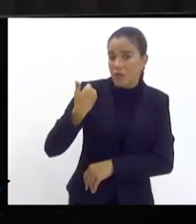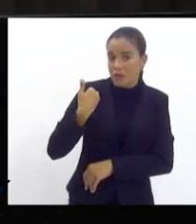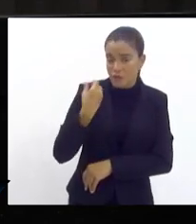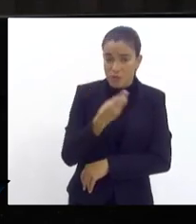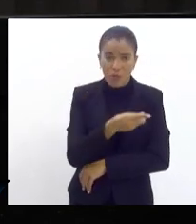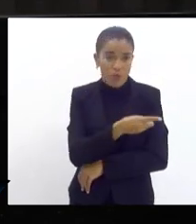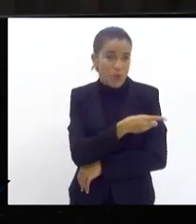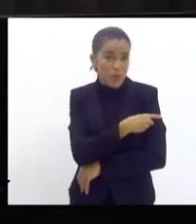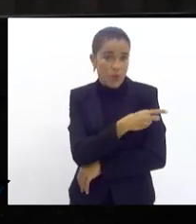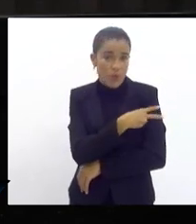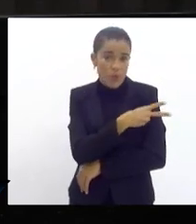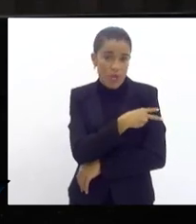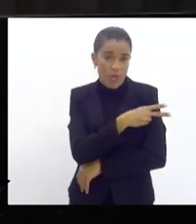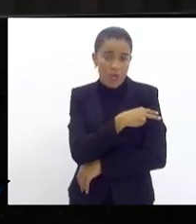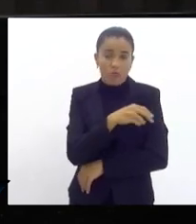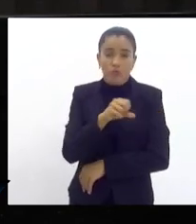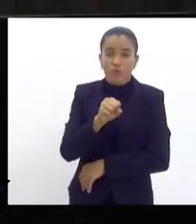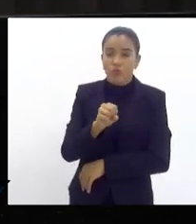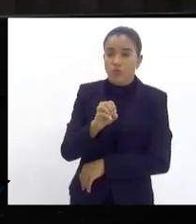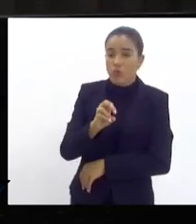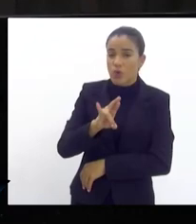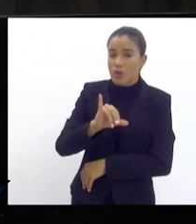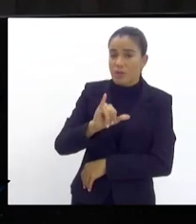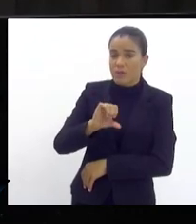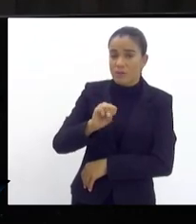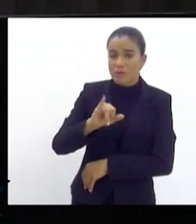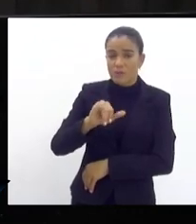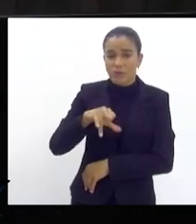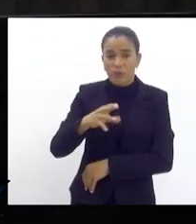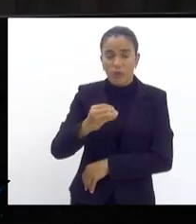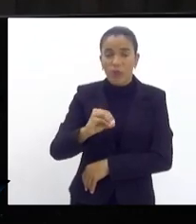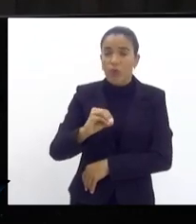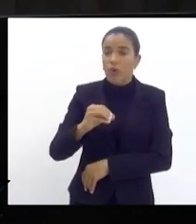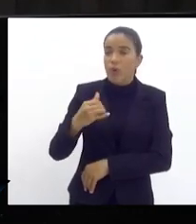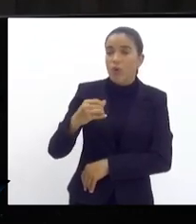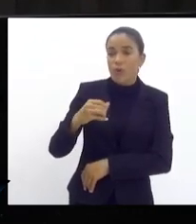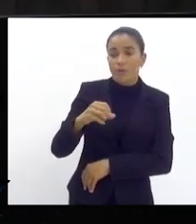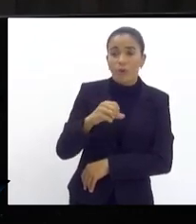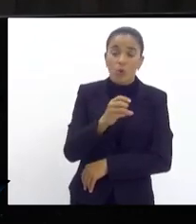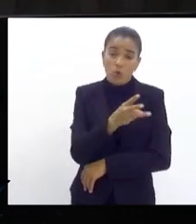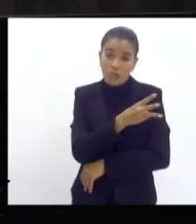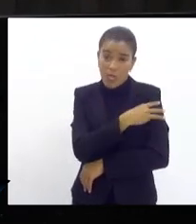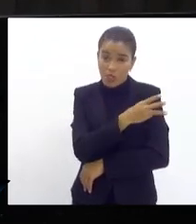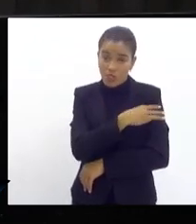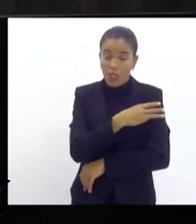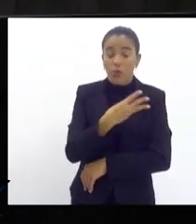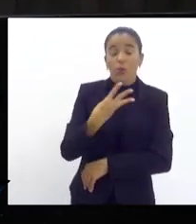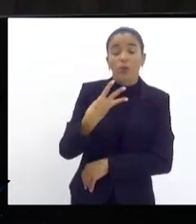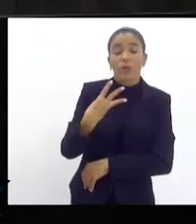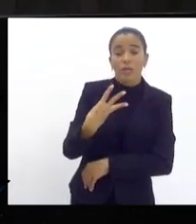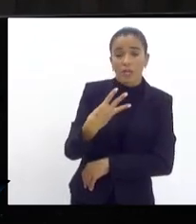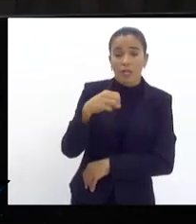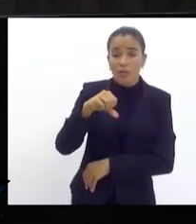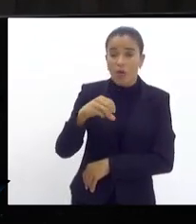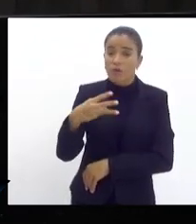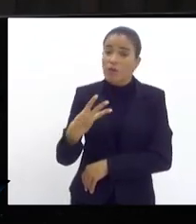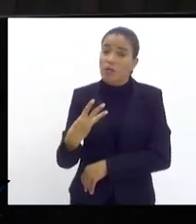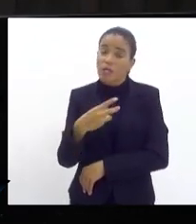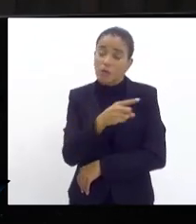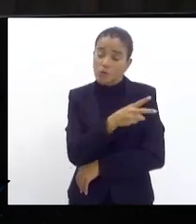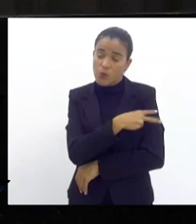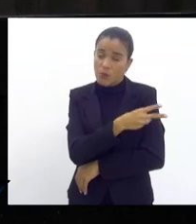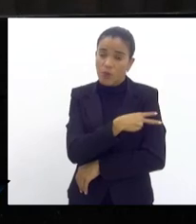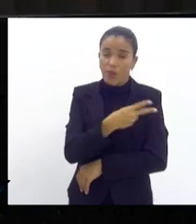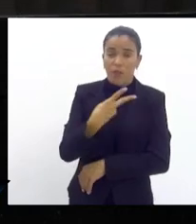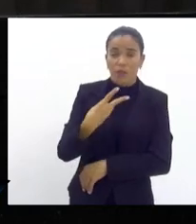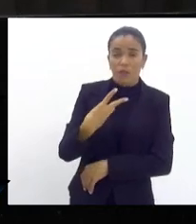Soricinho de 30 o sargento 39 e o cabo 38 sendo